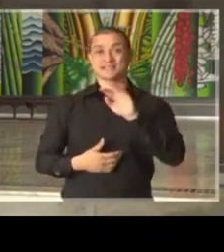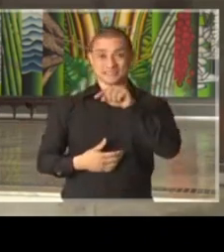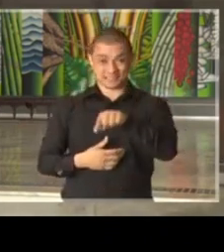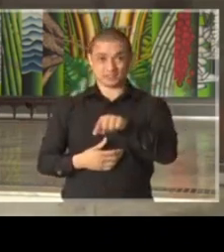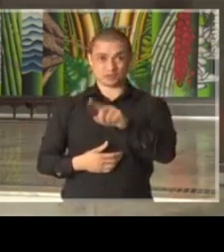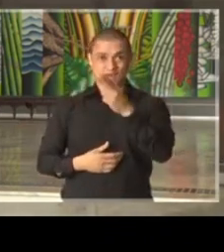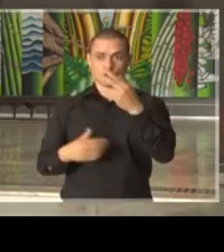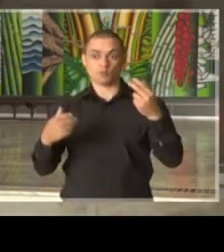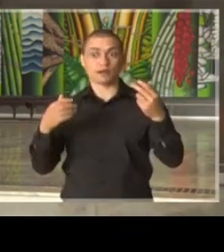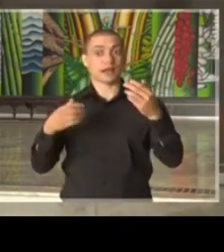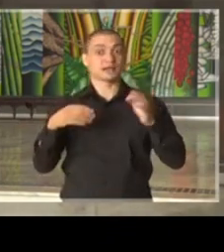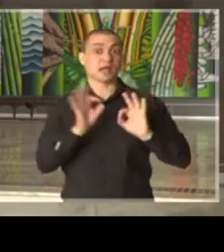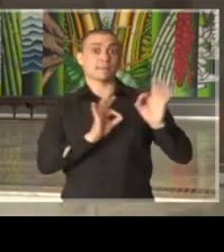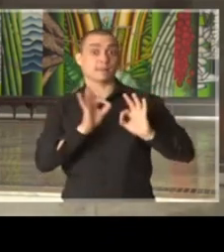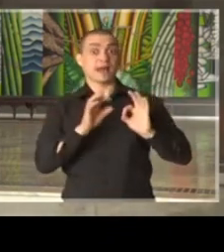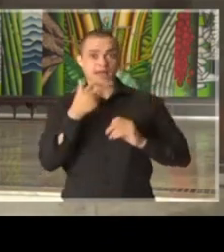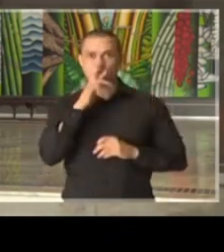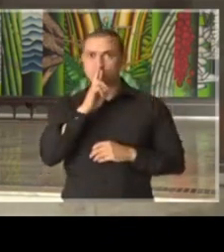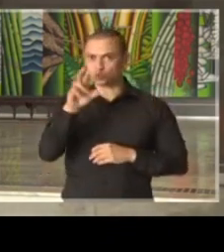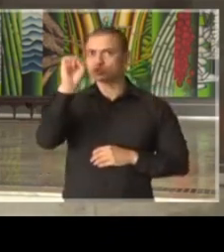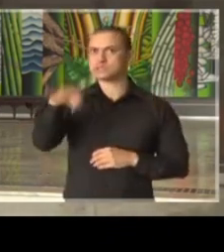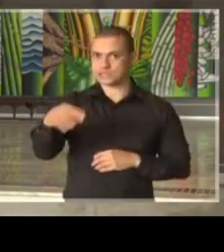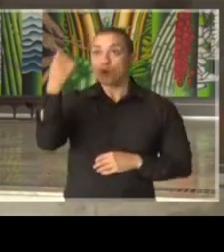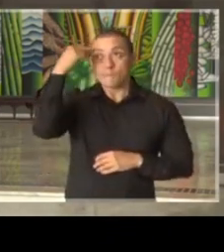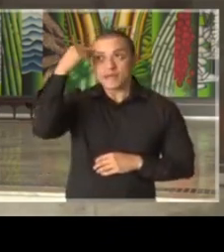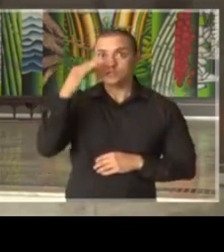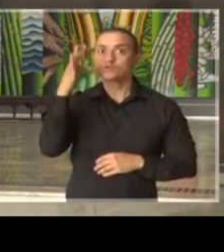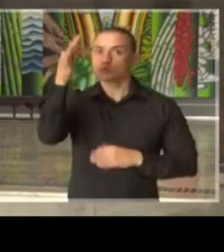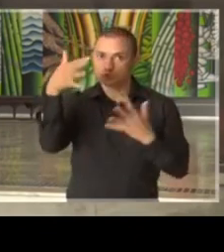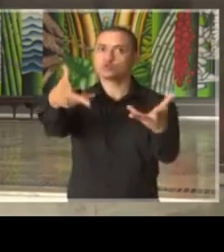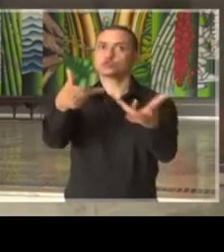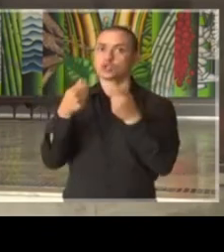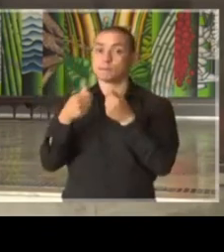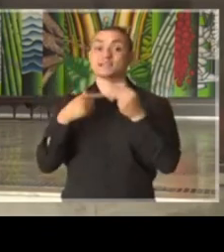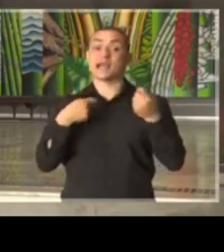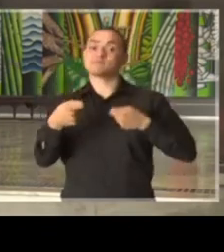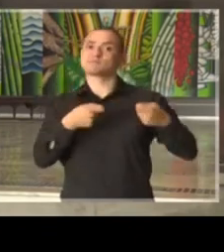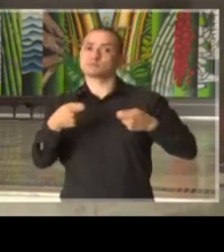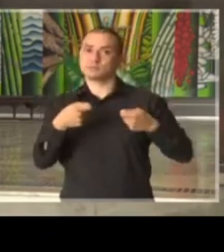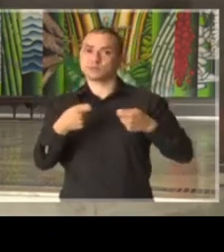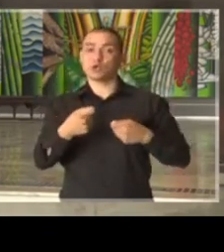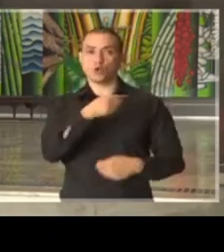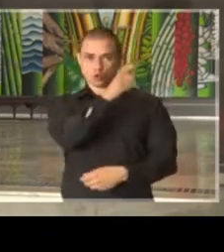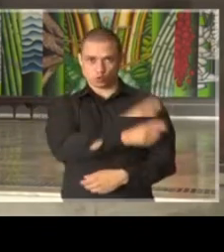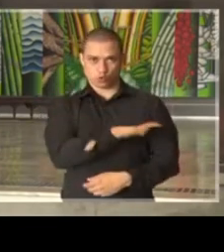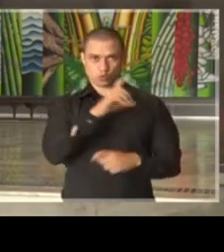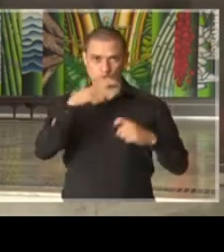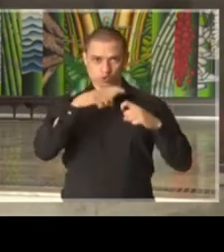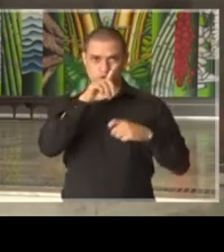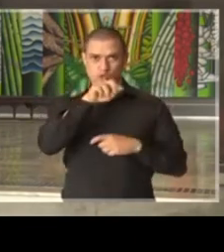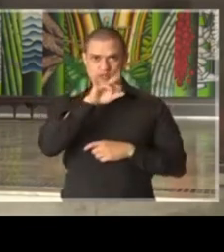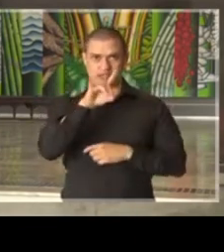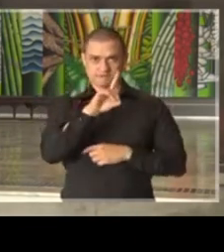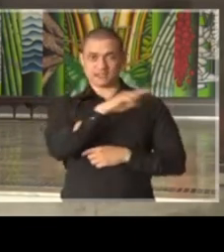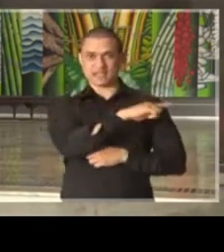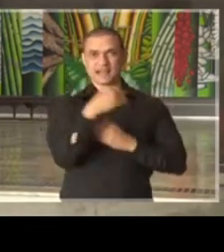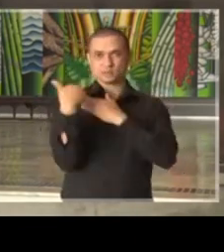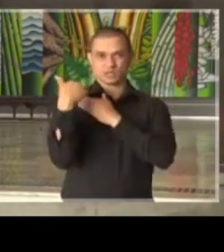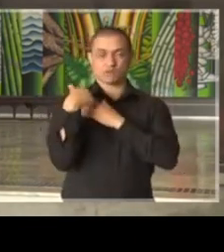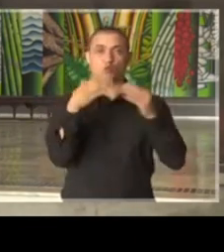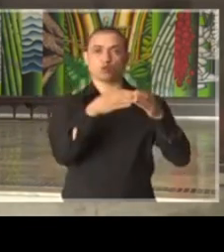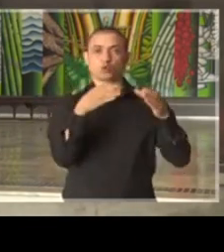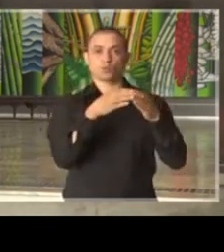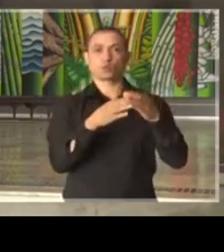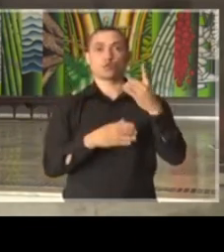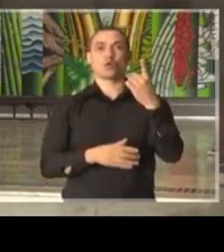uma das contingências. A resposta é sim, mas não neste momento. Contingências. O doutor Davi Wippe, que comanda um grupo com 12